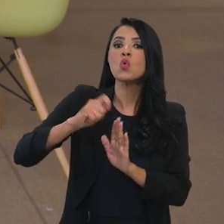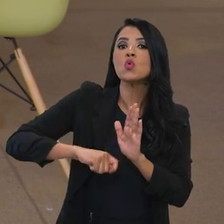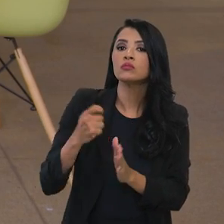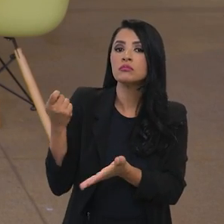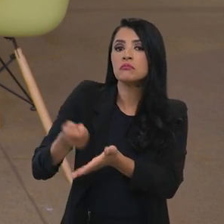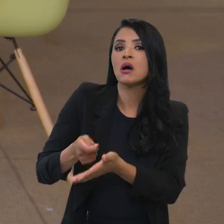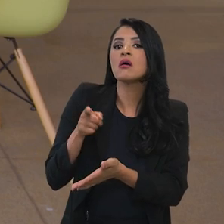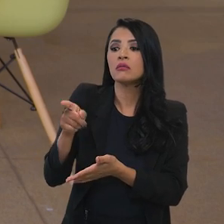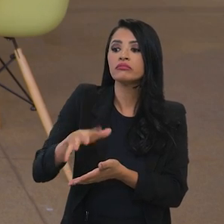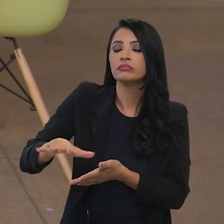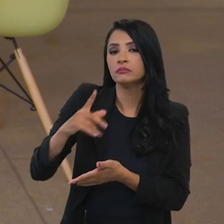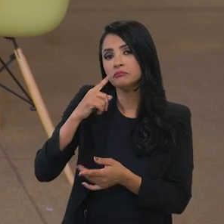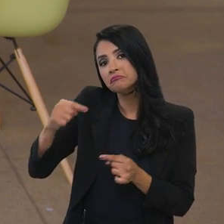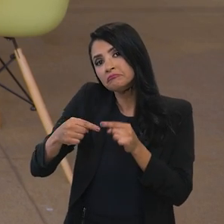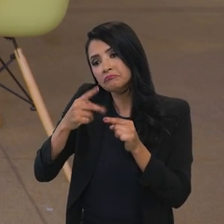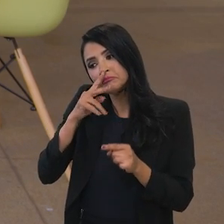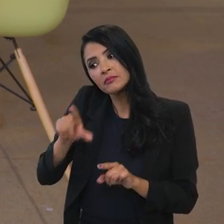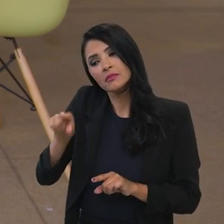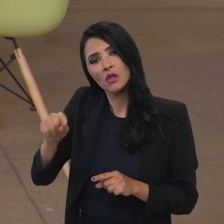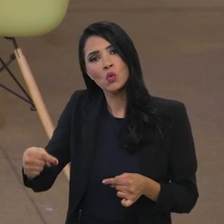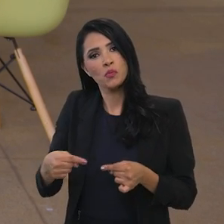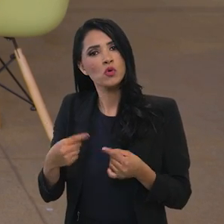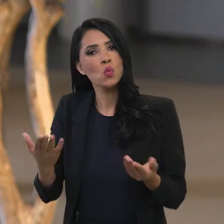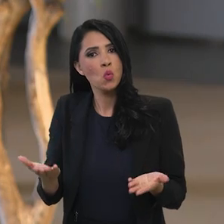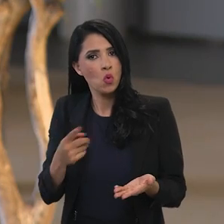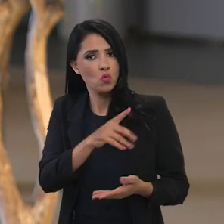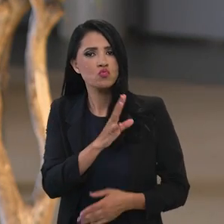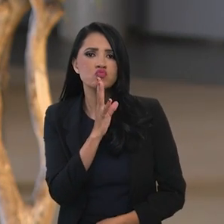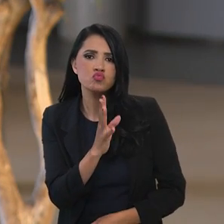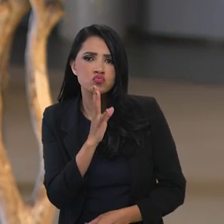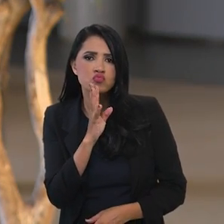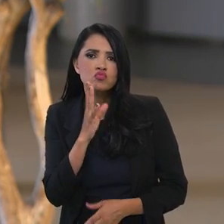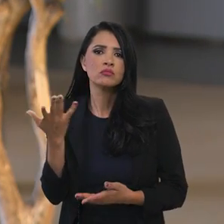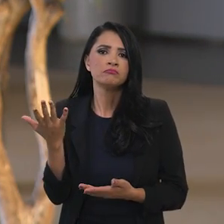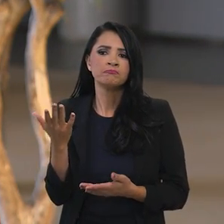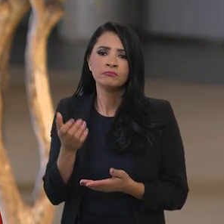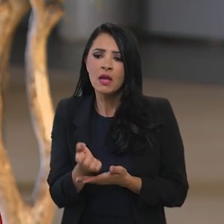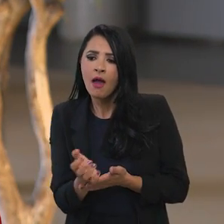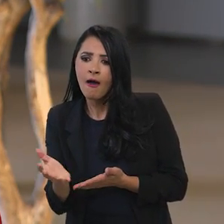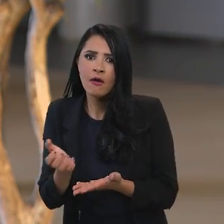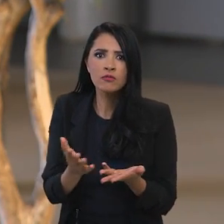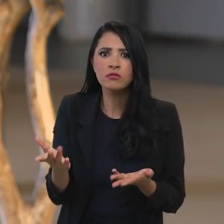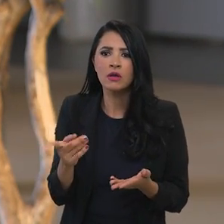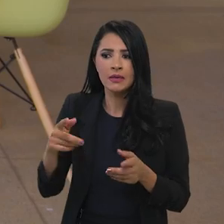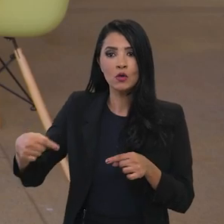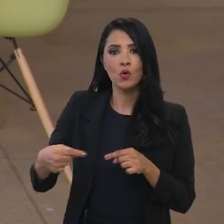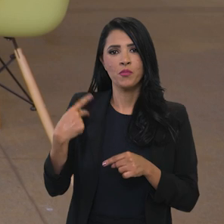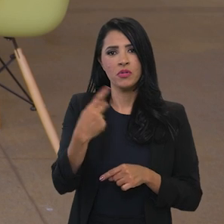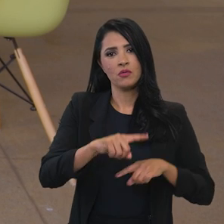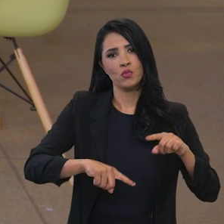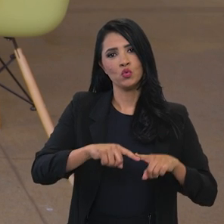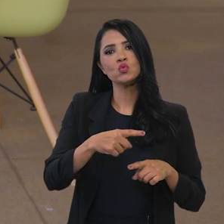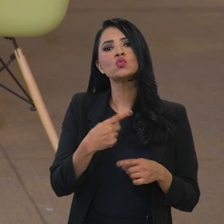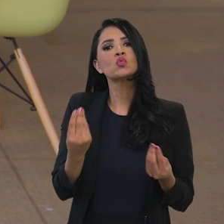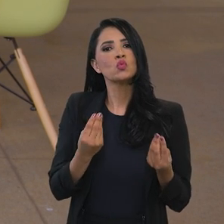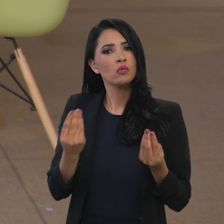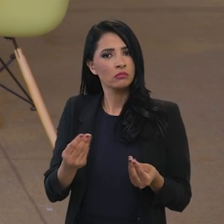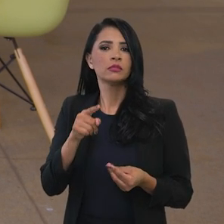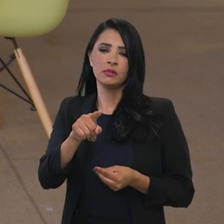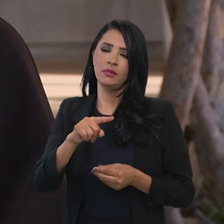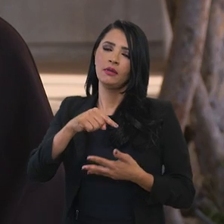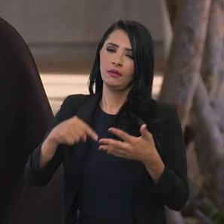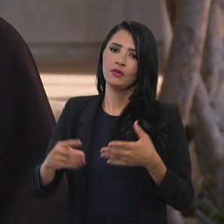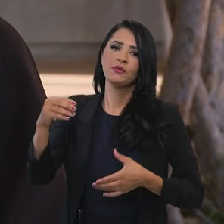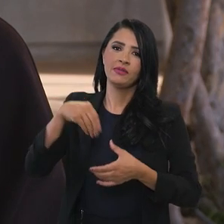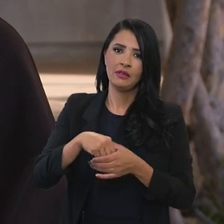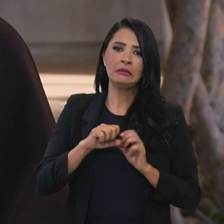grande esforço de promoção comercial e de cultura exportadora. E nesse meio aí entra a Apex? Sem dúvida, sem dúvida. A